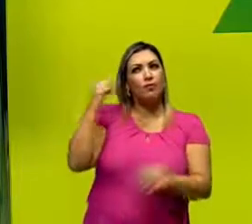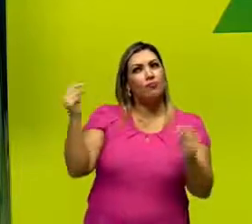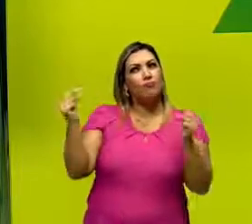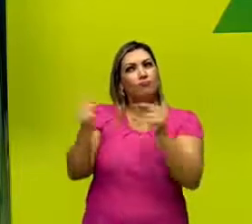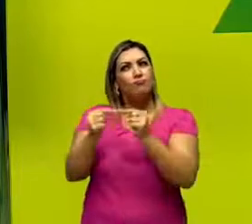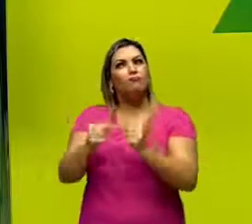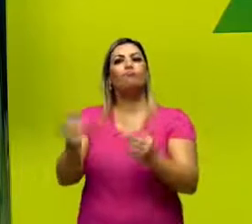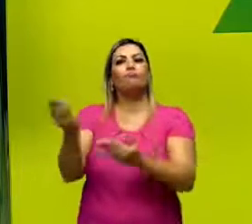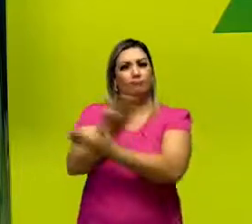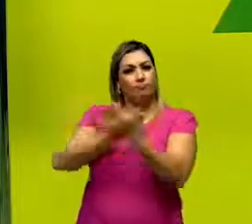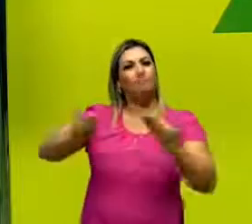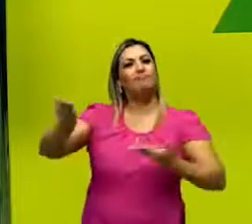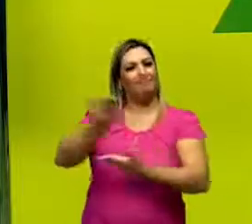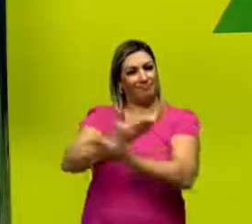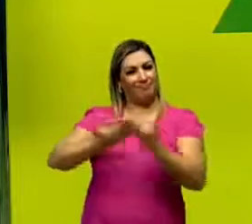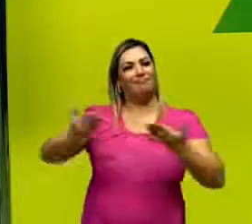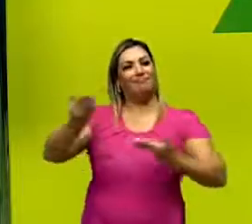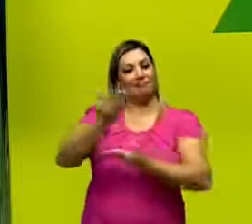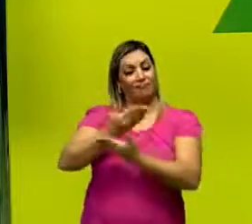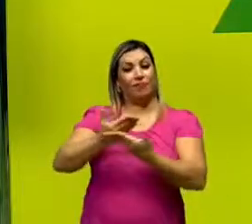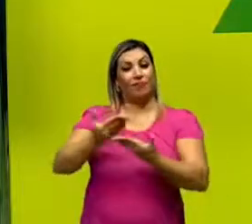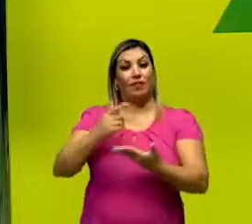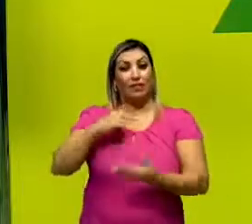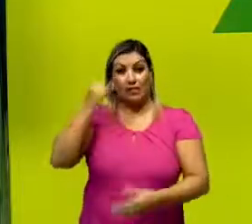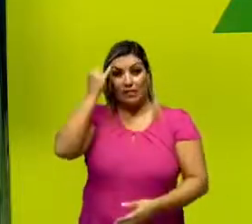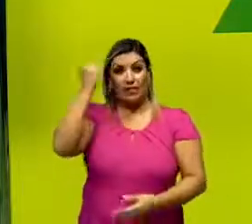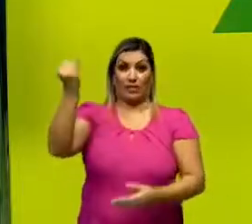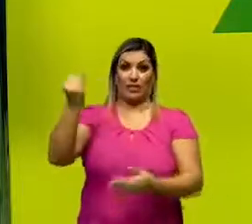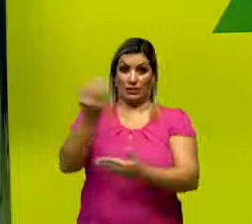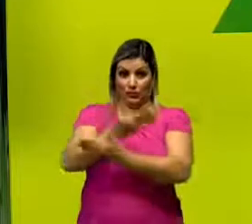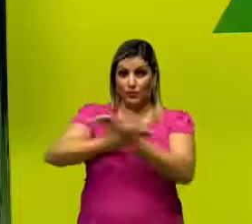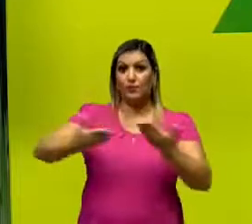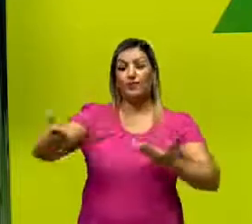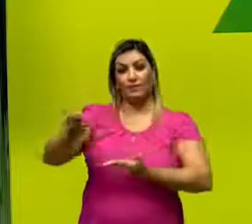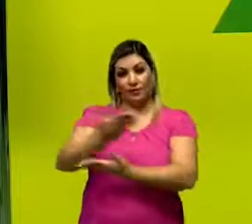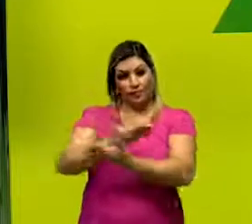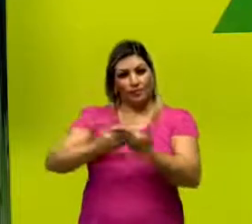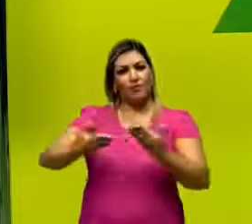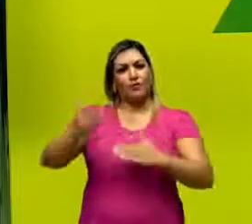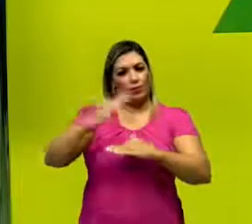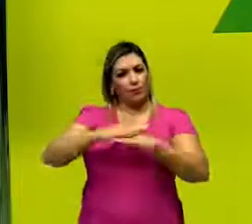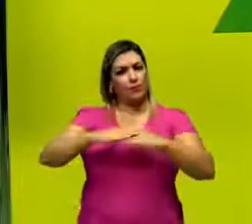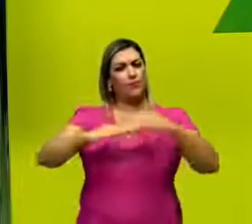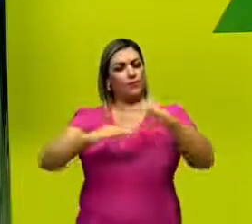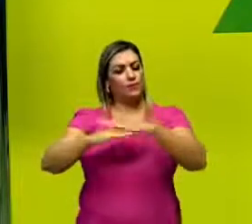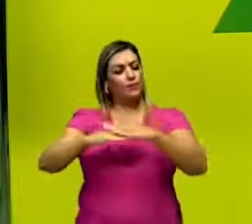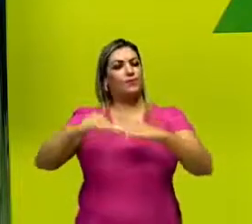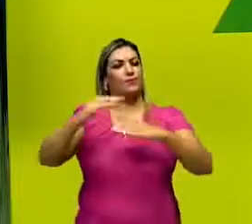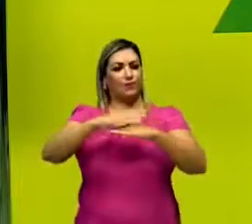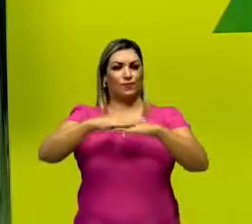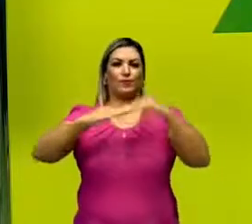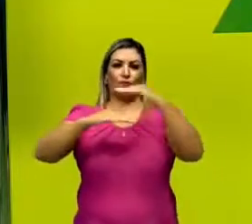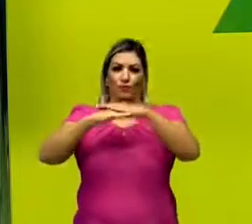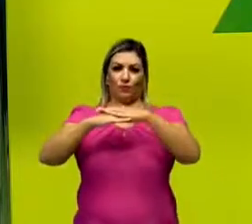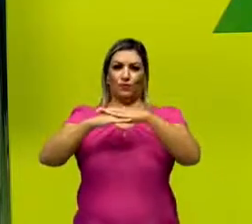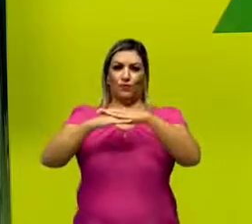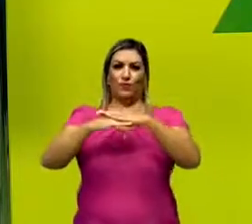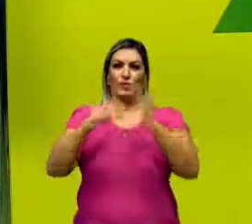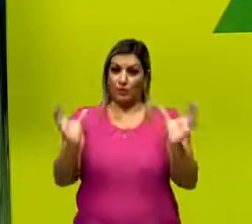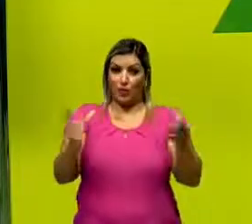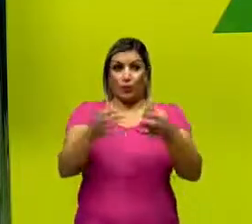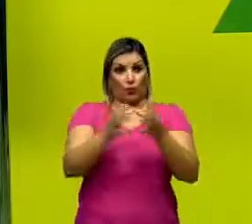socialização. E é a partir dessa ideia de socialização, né? E dessa construção, dessa